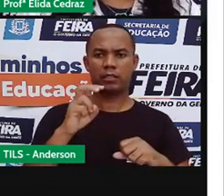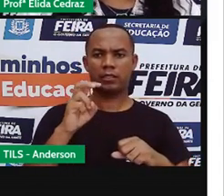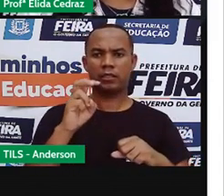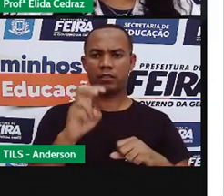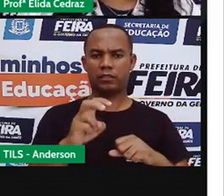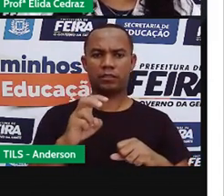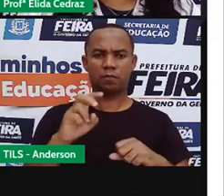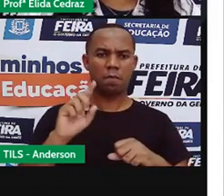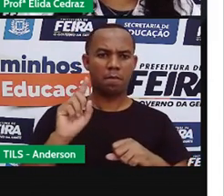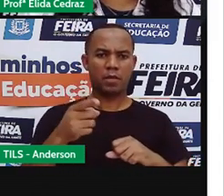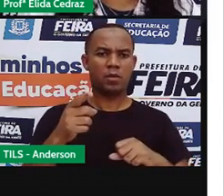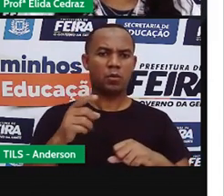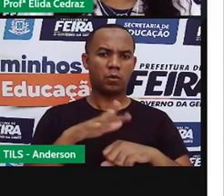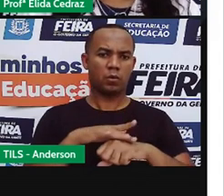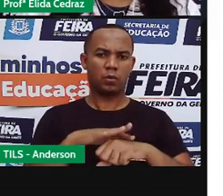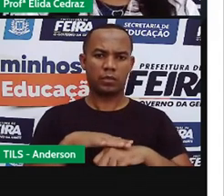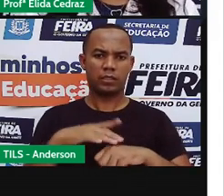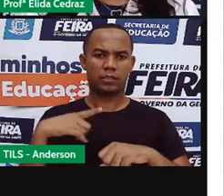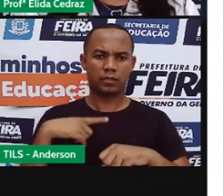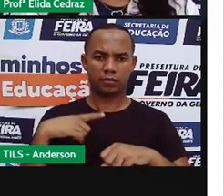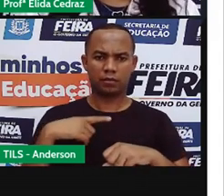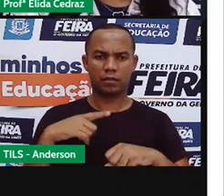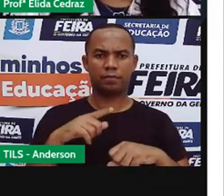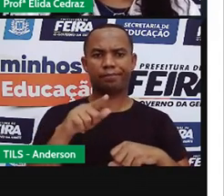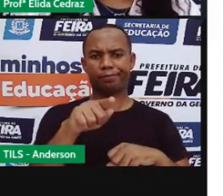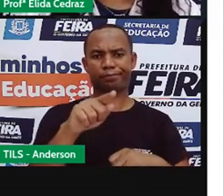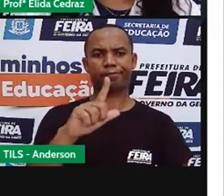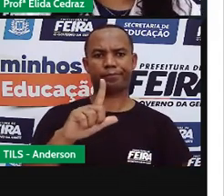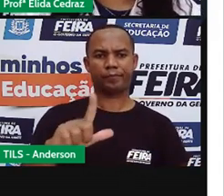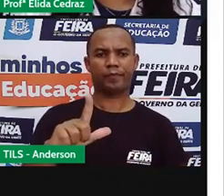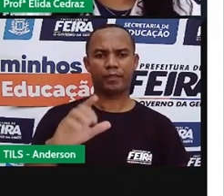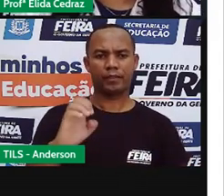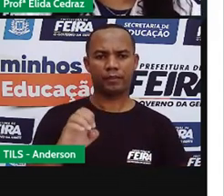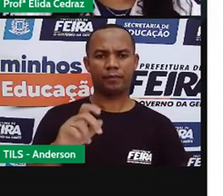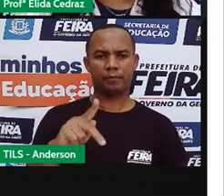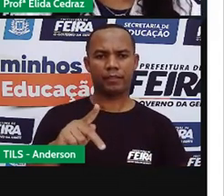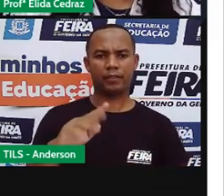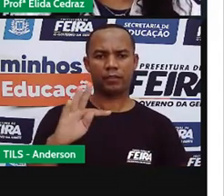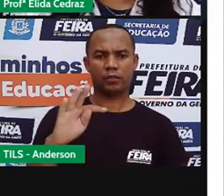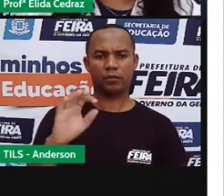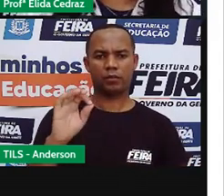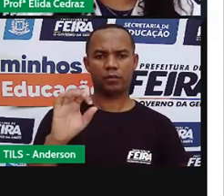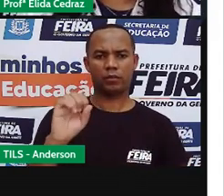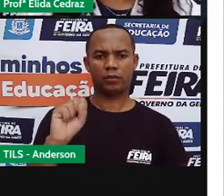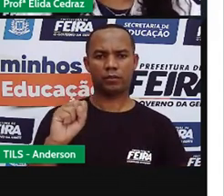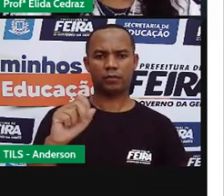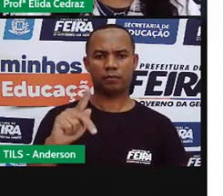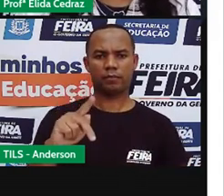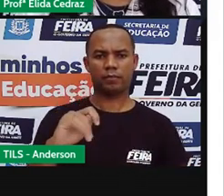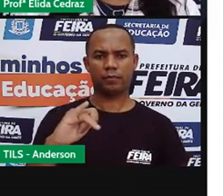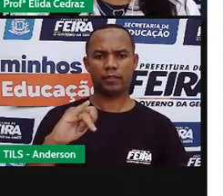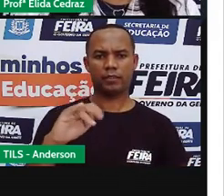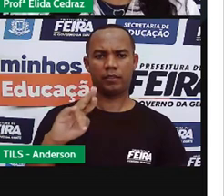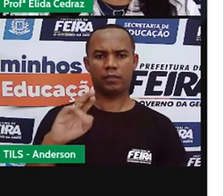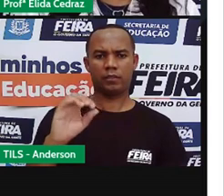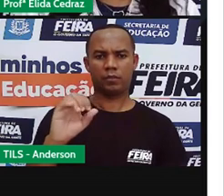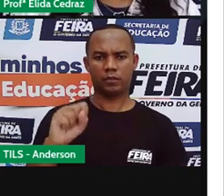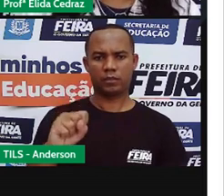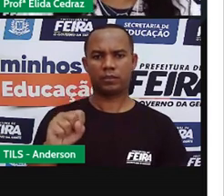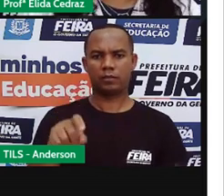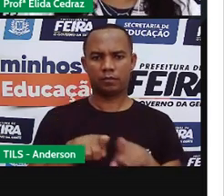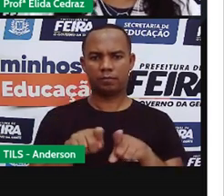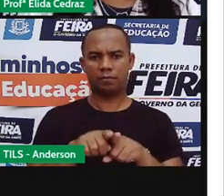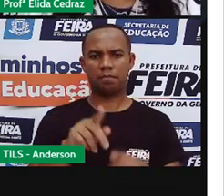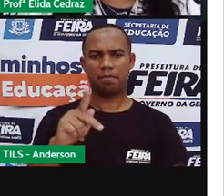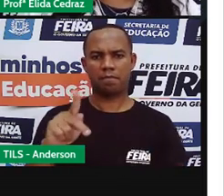As mais comuns são leptospirose, peste bubônica, tipo, salmonelose